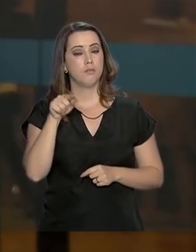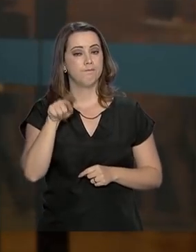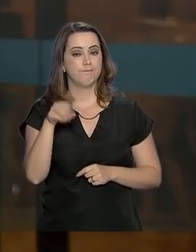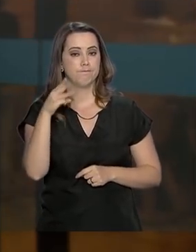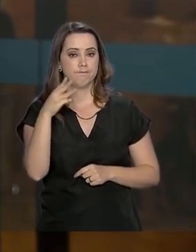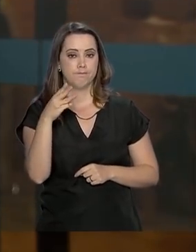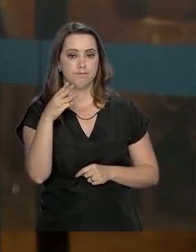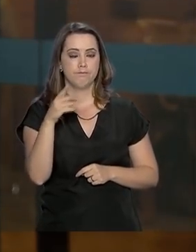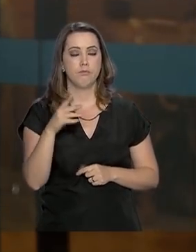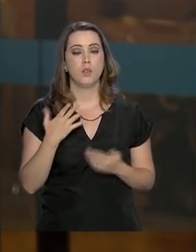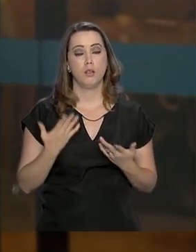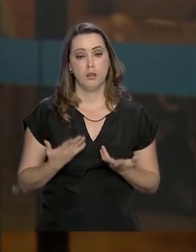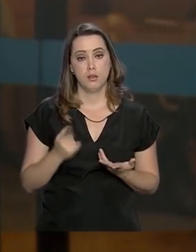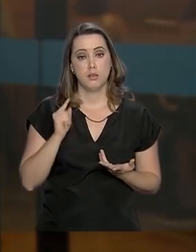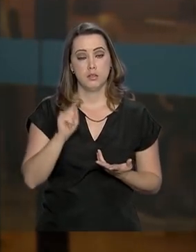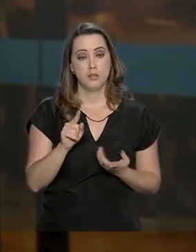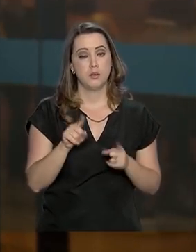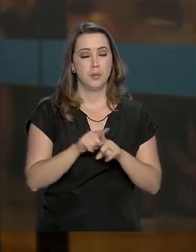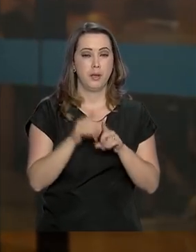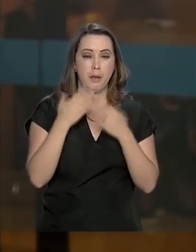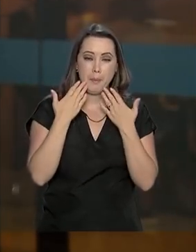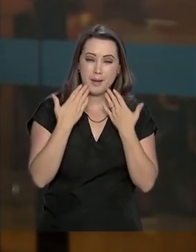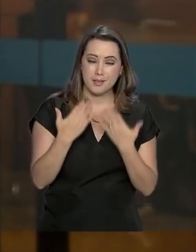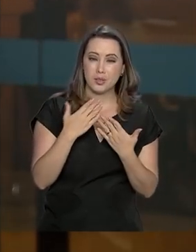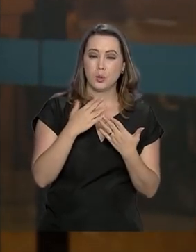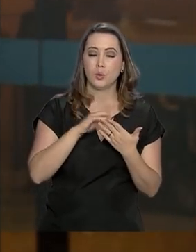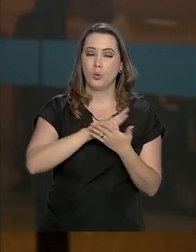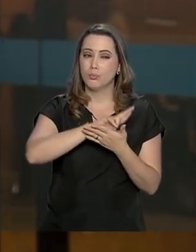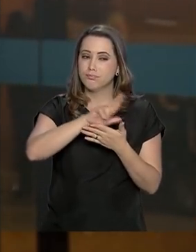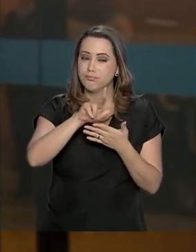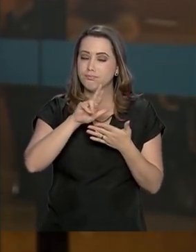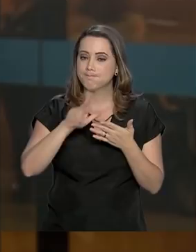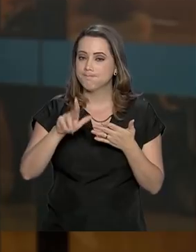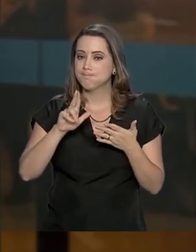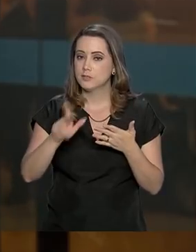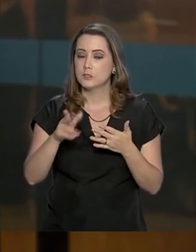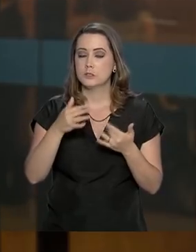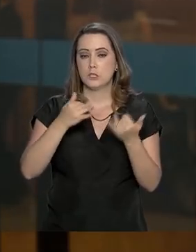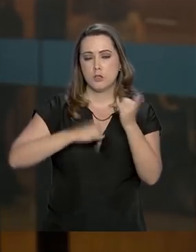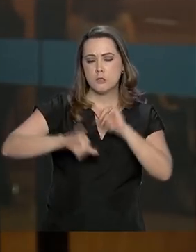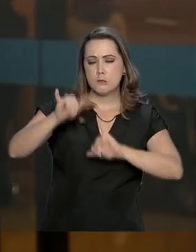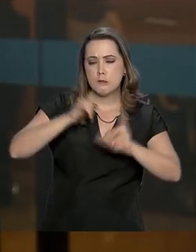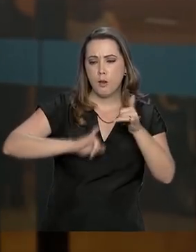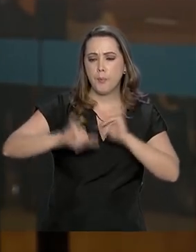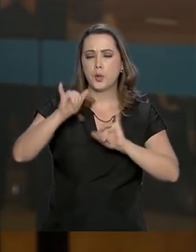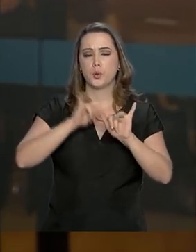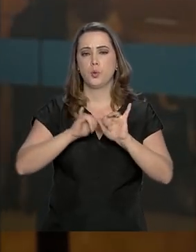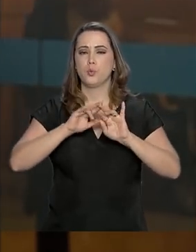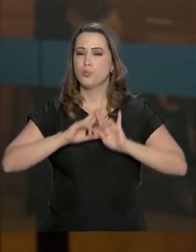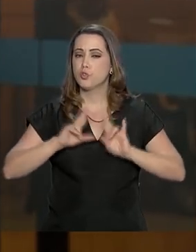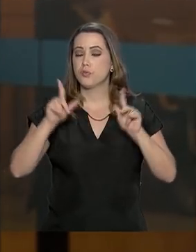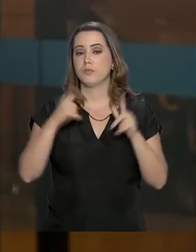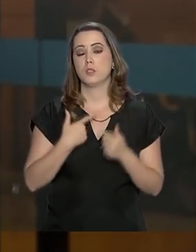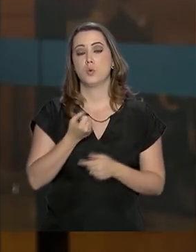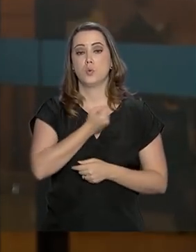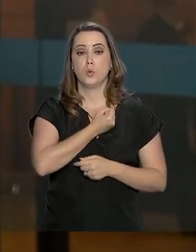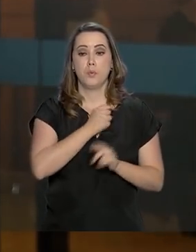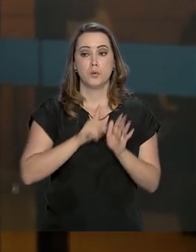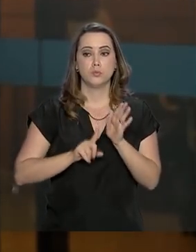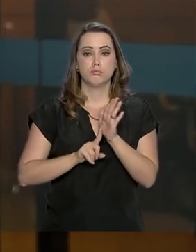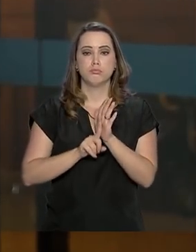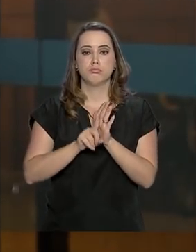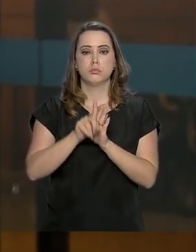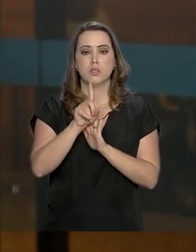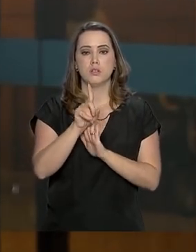graus. E apresentou também algumas alterações em exames laboratoriais. principalmente ao número, um aumento no